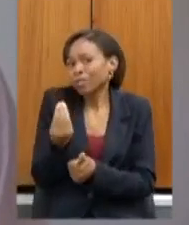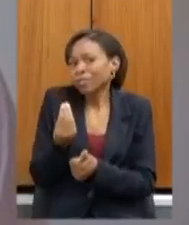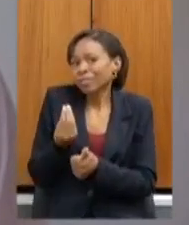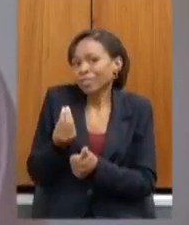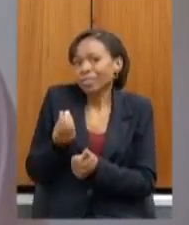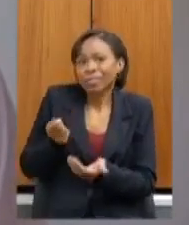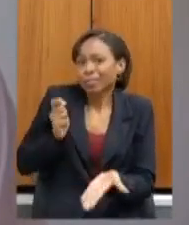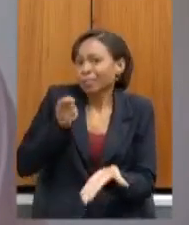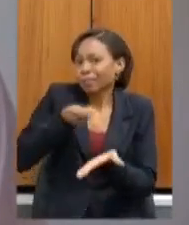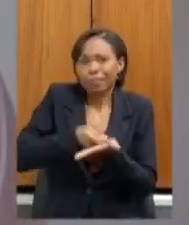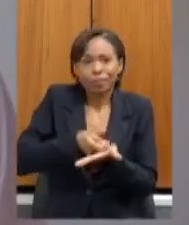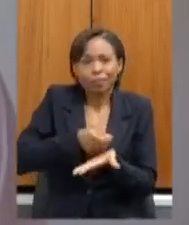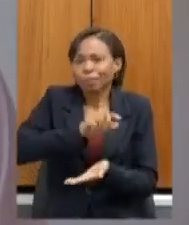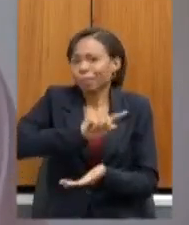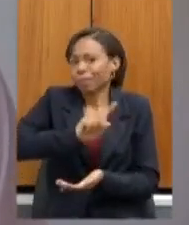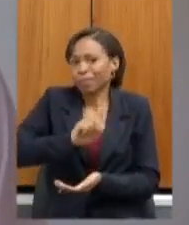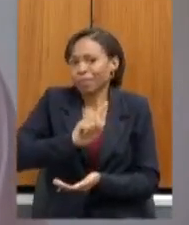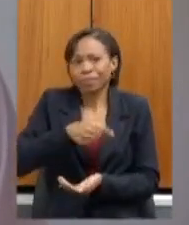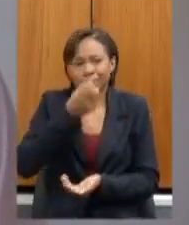coisa que a gente não pode esquecer